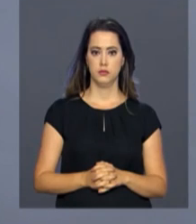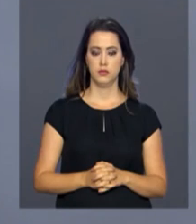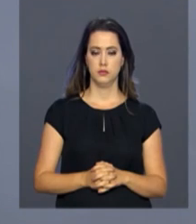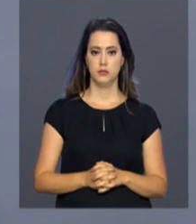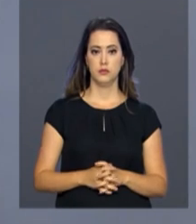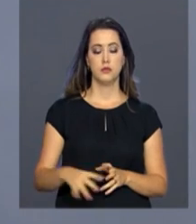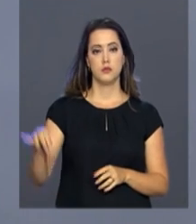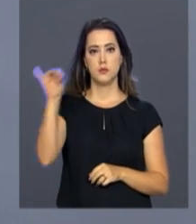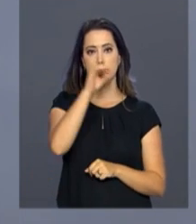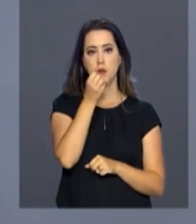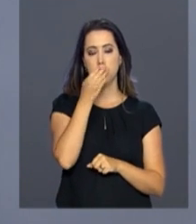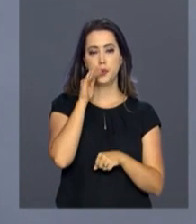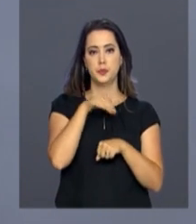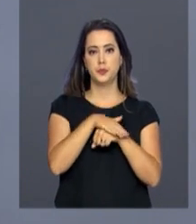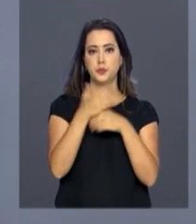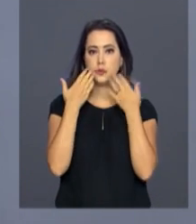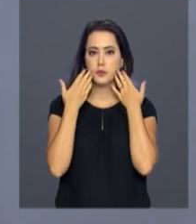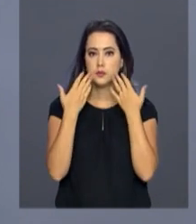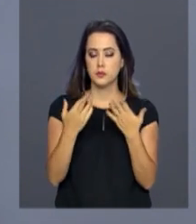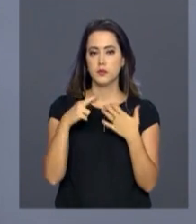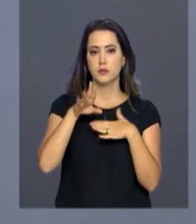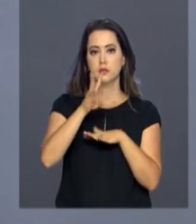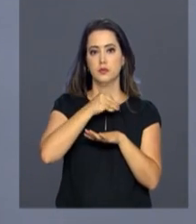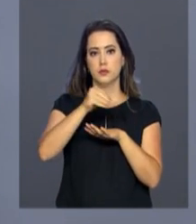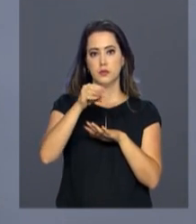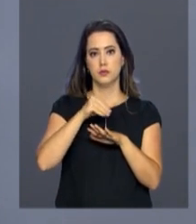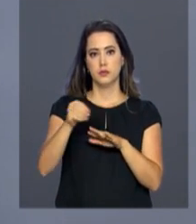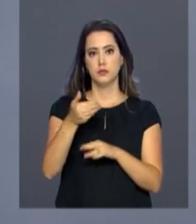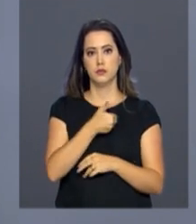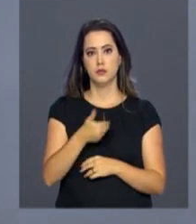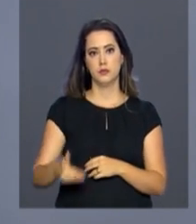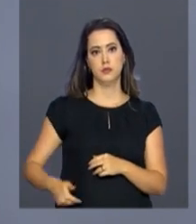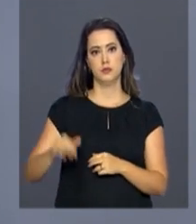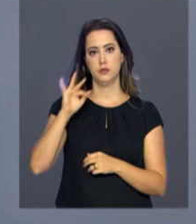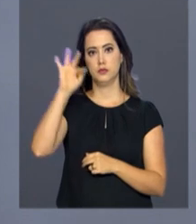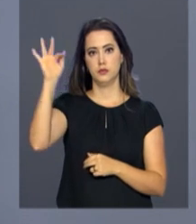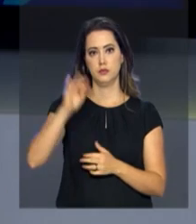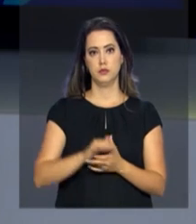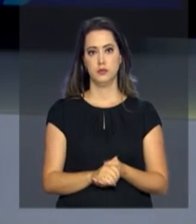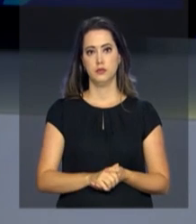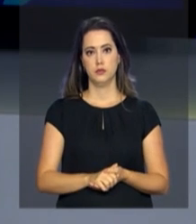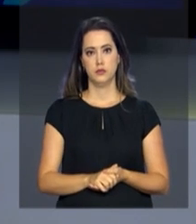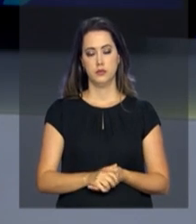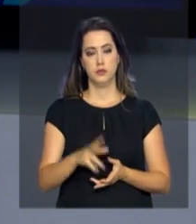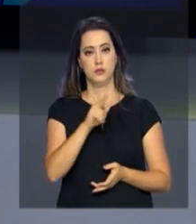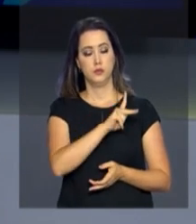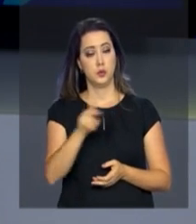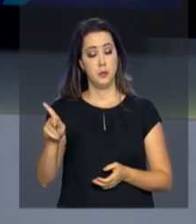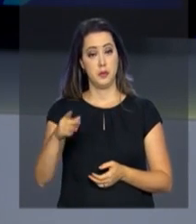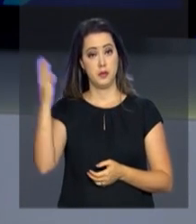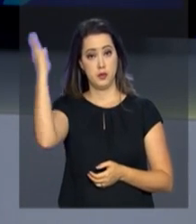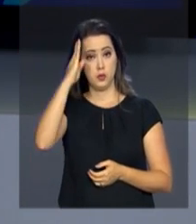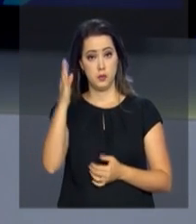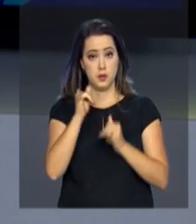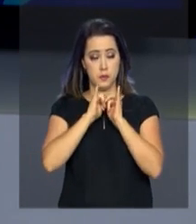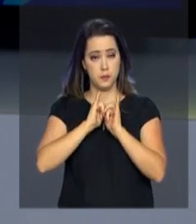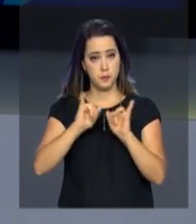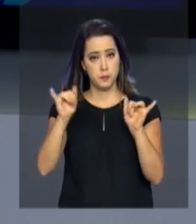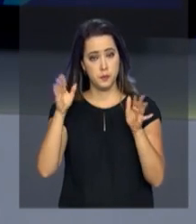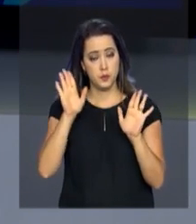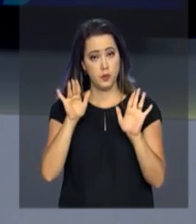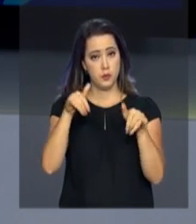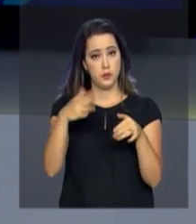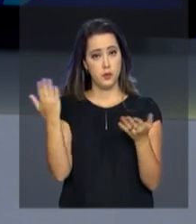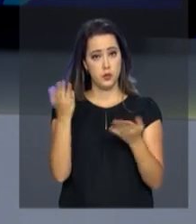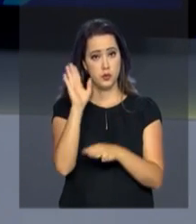Olá, boa noite. No ar o repórter NBR com as notícias do governo federal. A presidência da república informou no fim desta